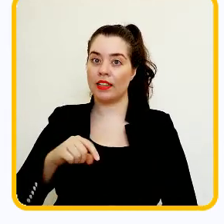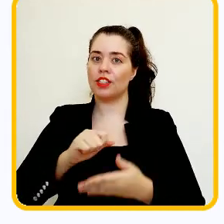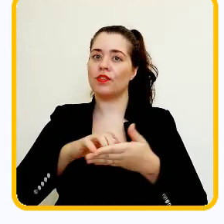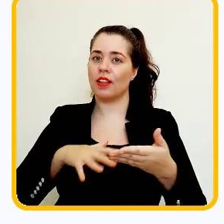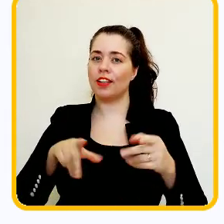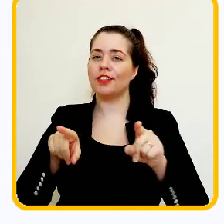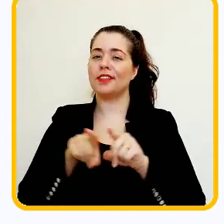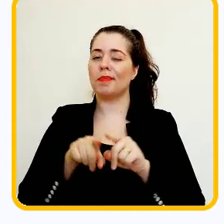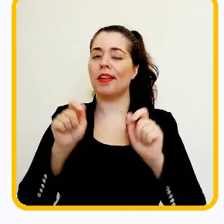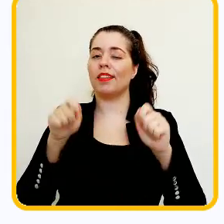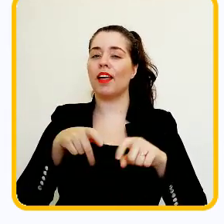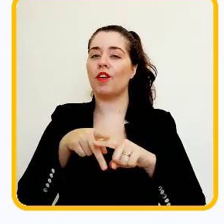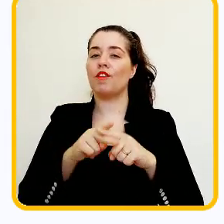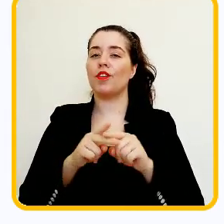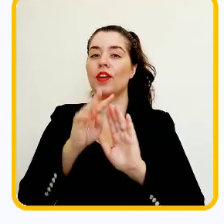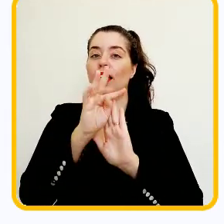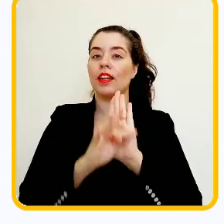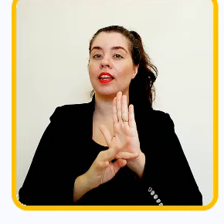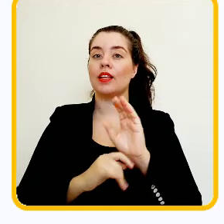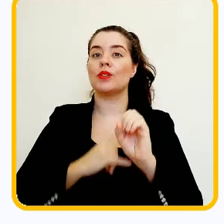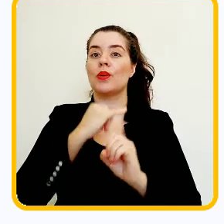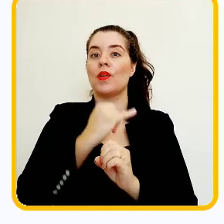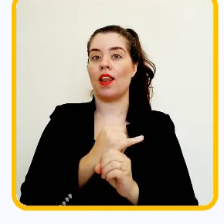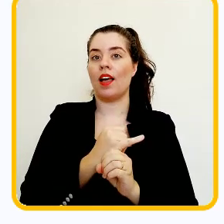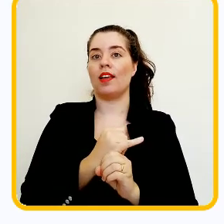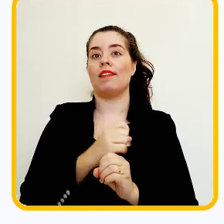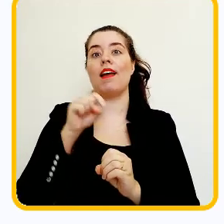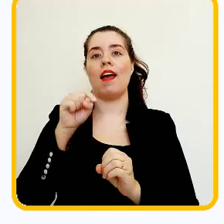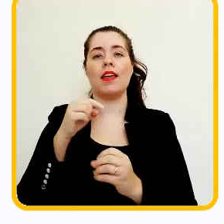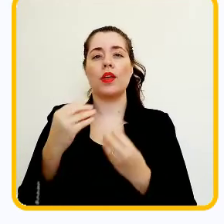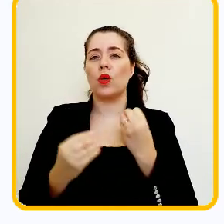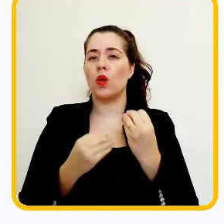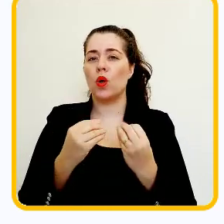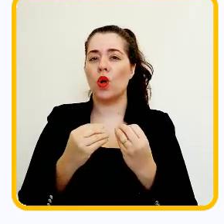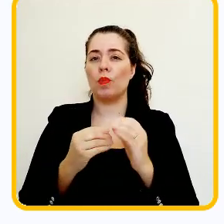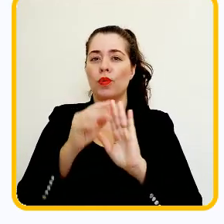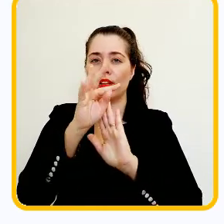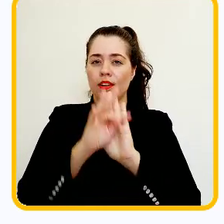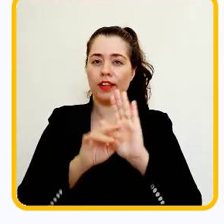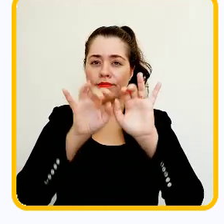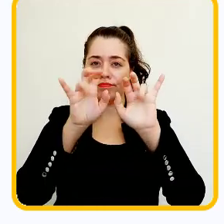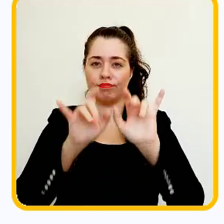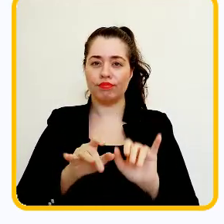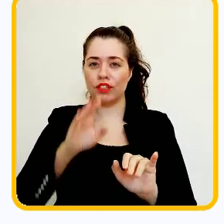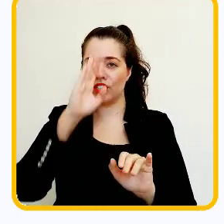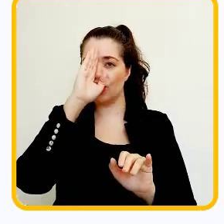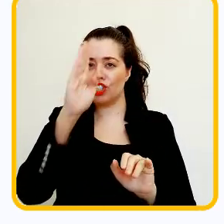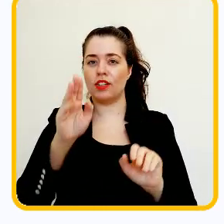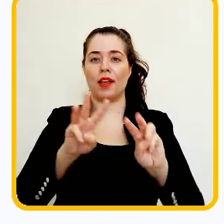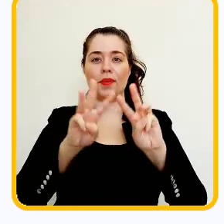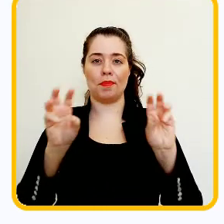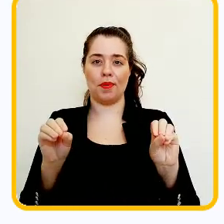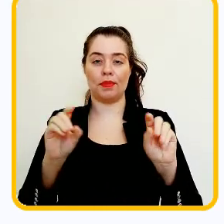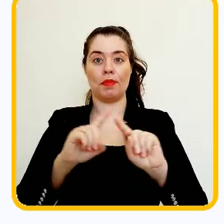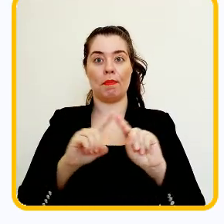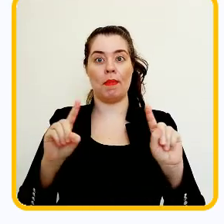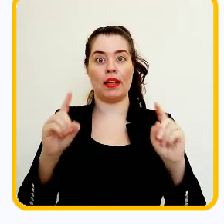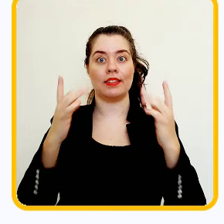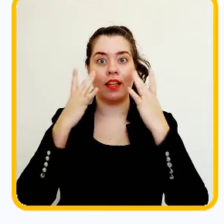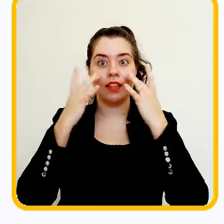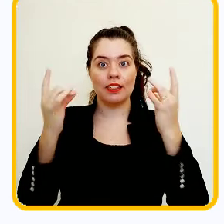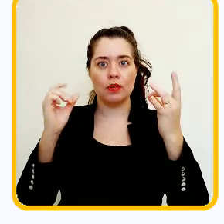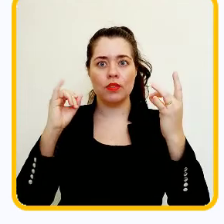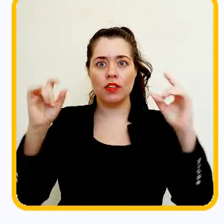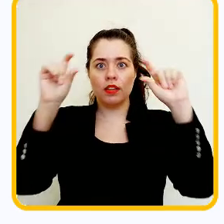também pode estar configurada para texto online, então você deverá digitar a sua atividade diretamente no ambiente. Mas fique atento,